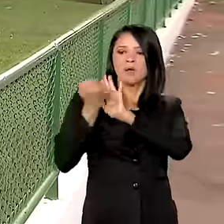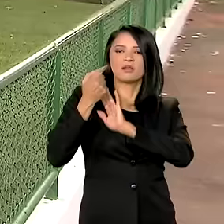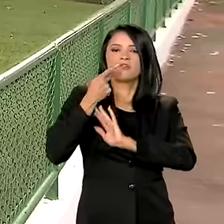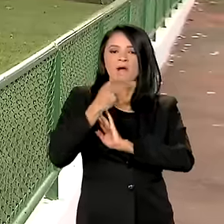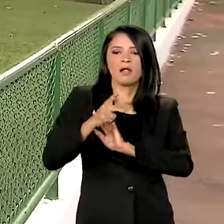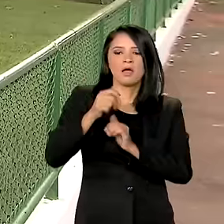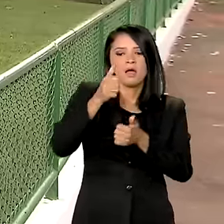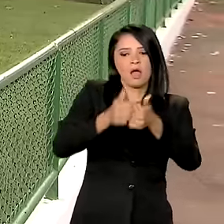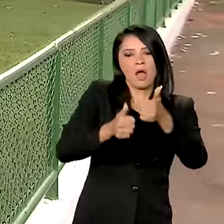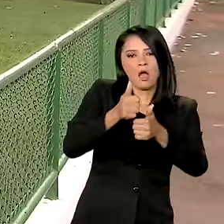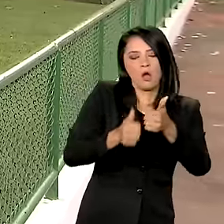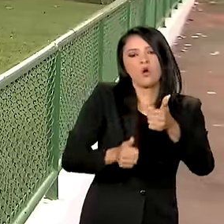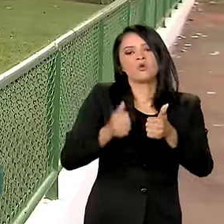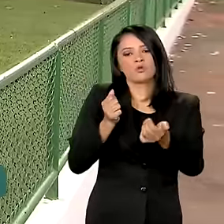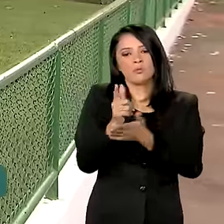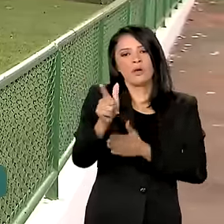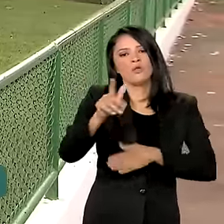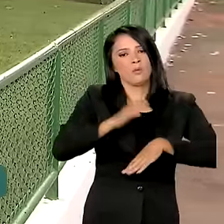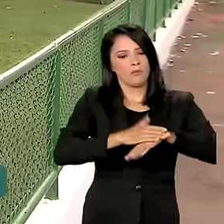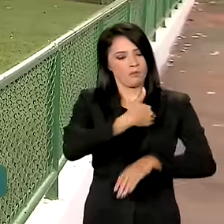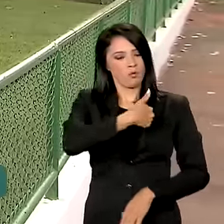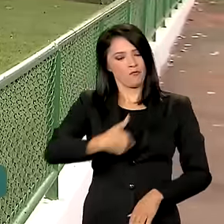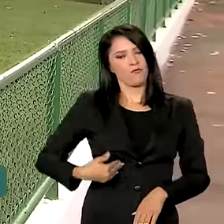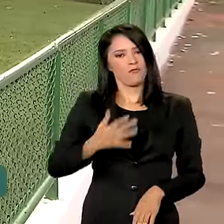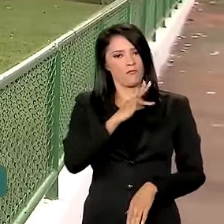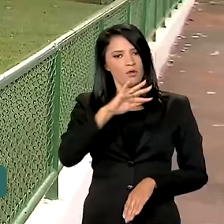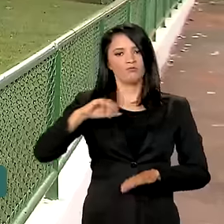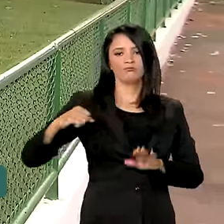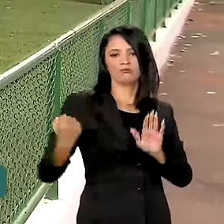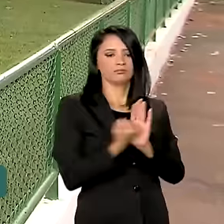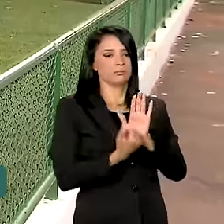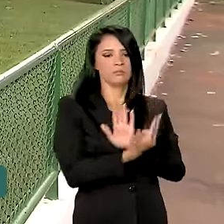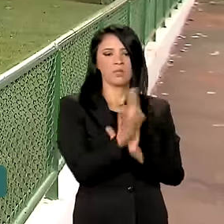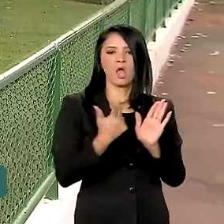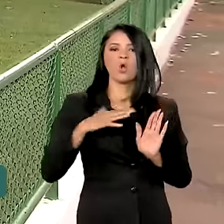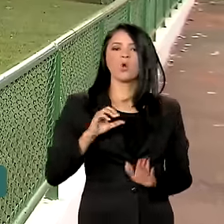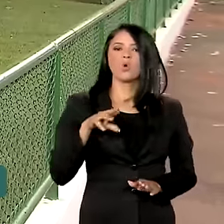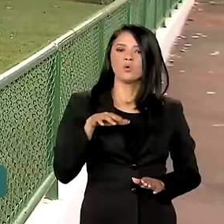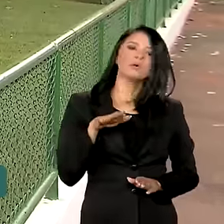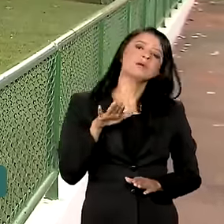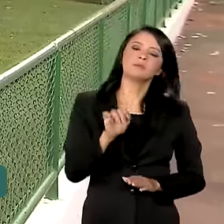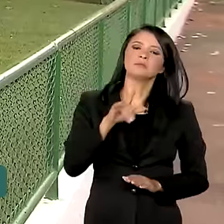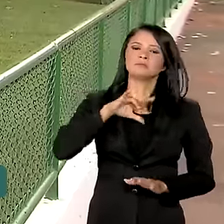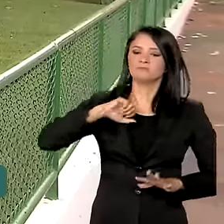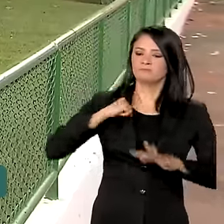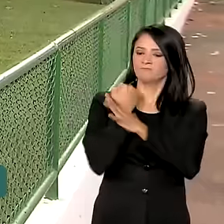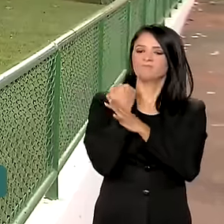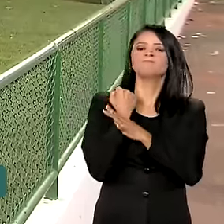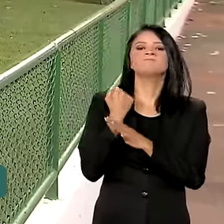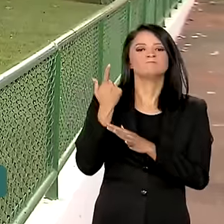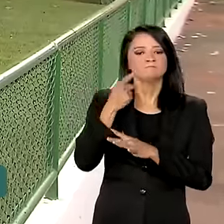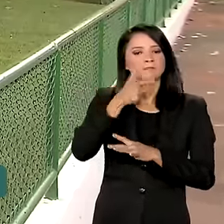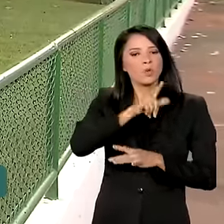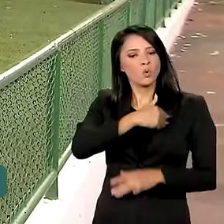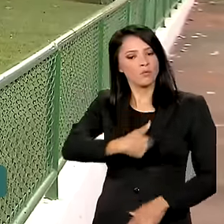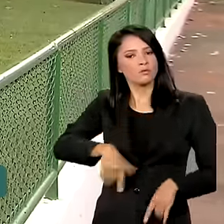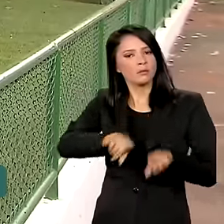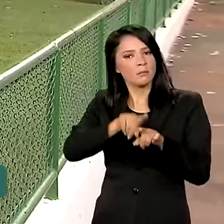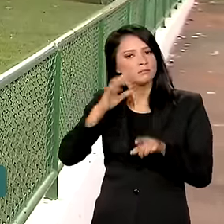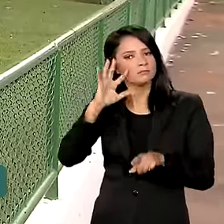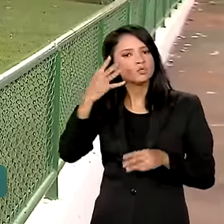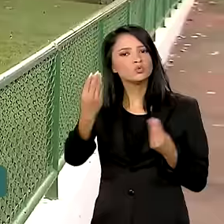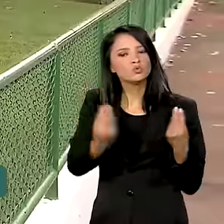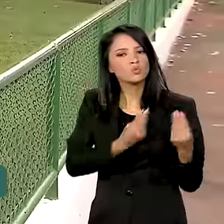arroz adquirido pelo governo federal e com a logotipo da Conab. Para garantir o abastecimento, o governo decidiu